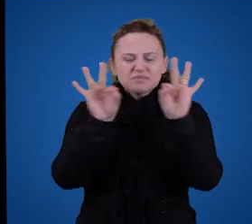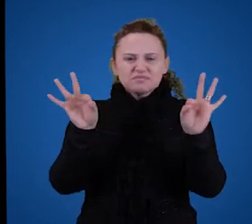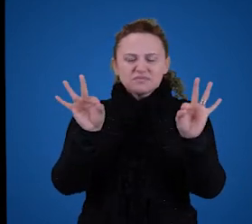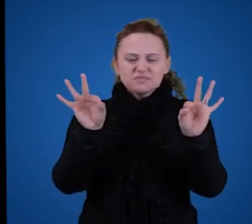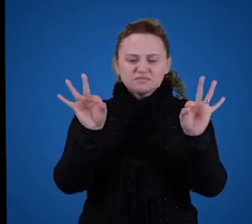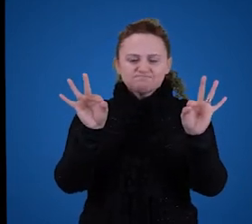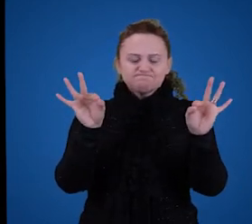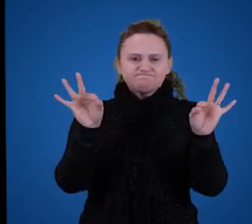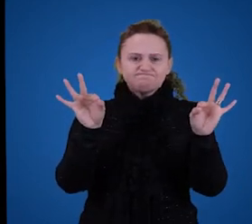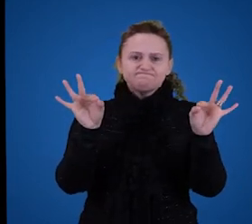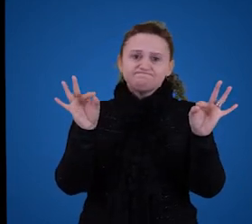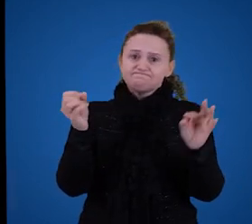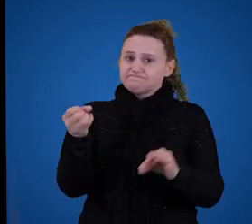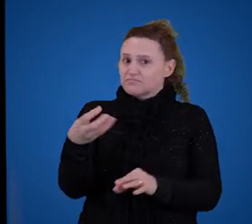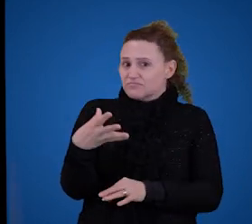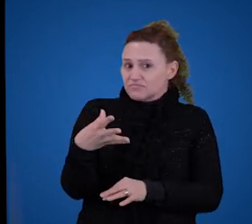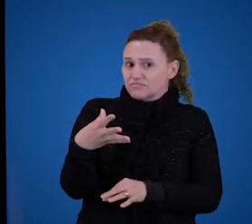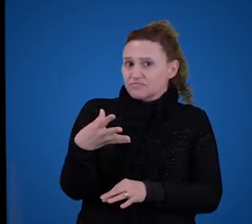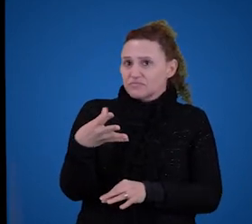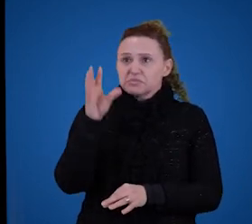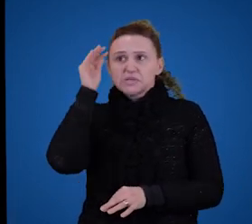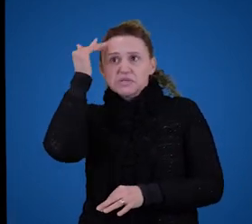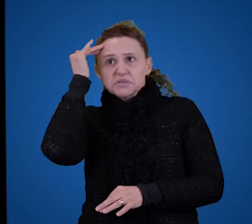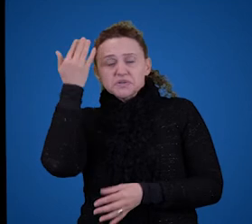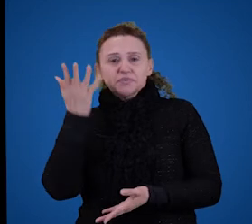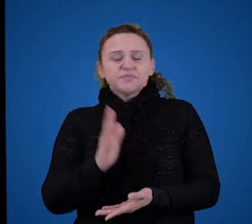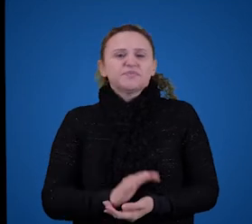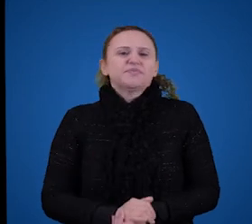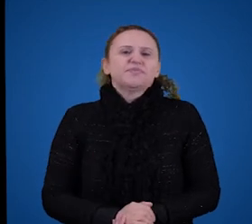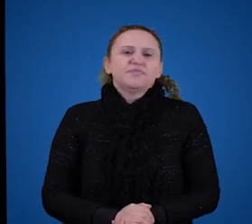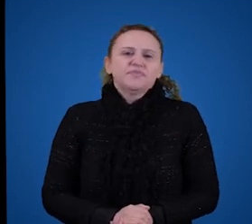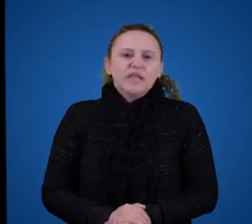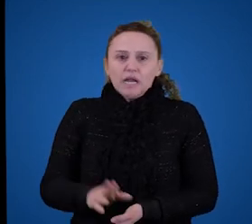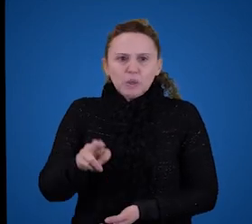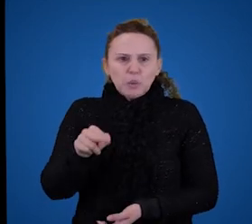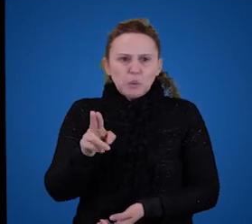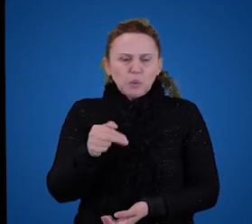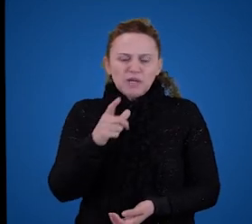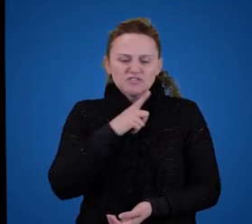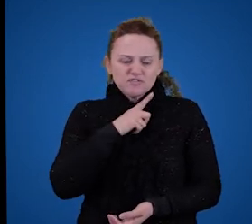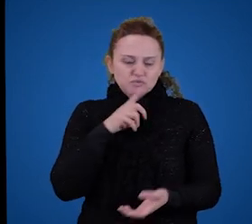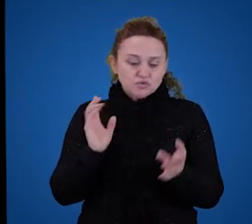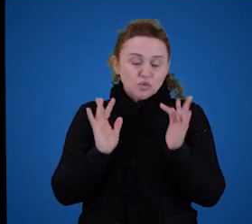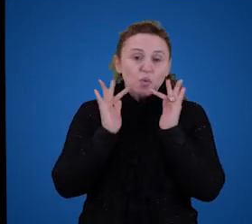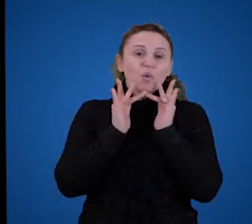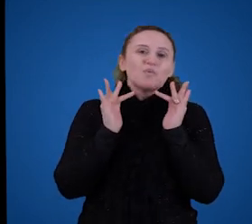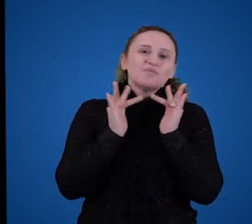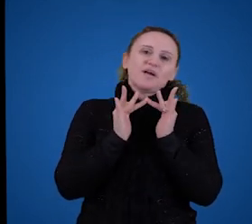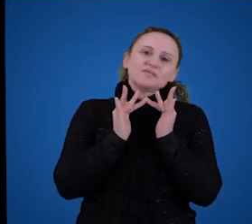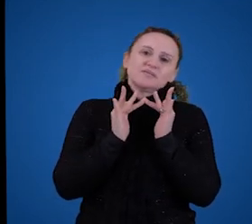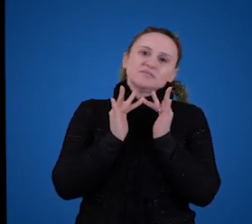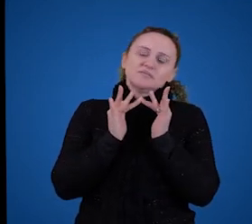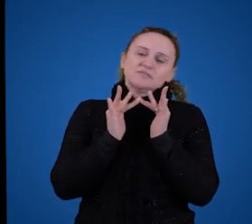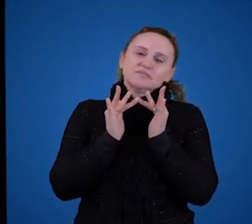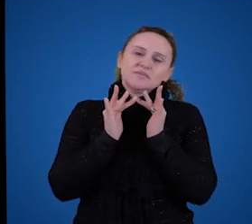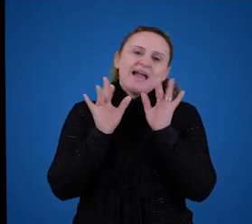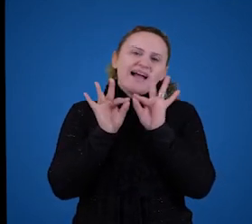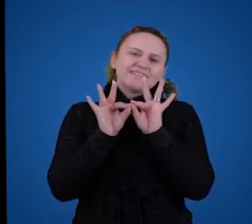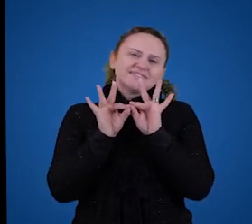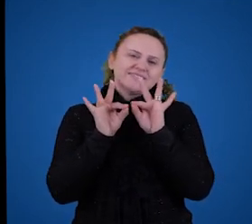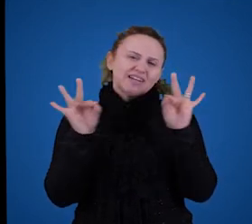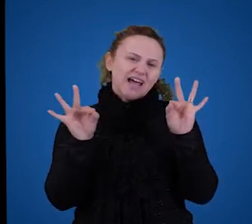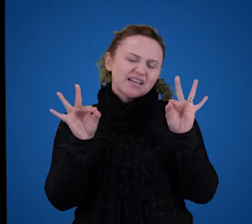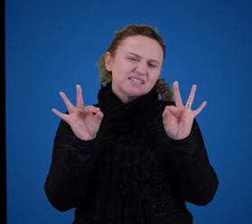nova pode ser compreendida por nós, já que a gente nunca teve contato com ela. Então, a frase toda